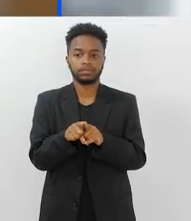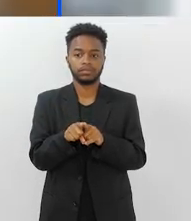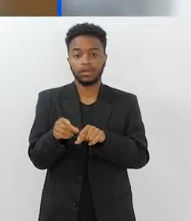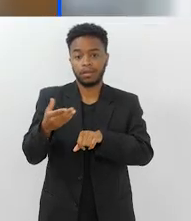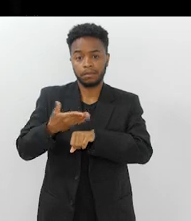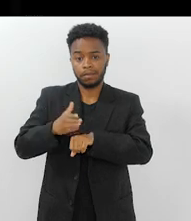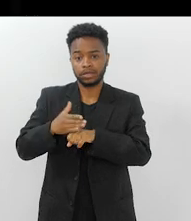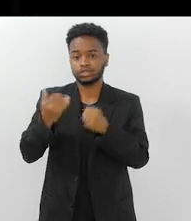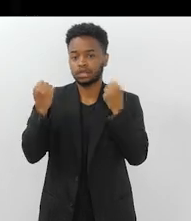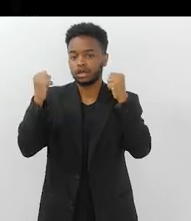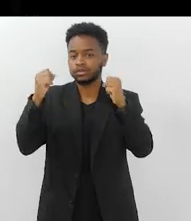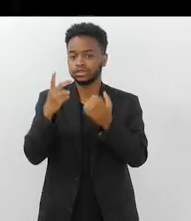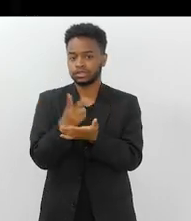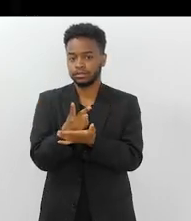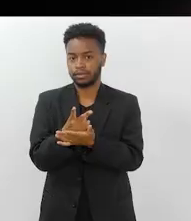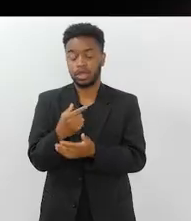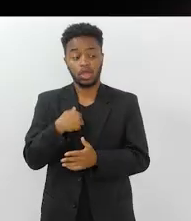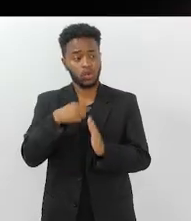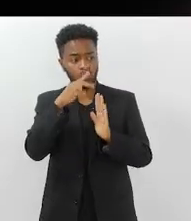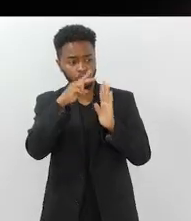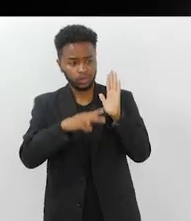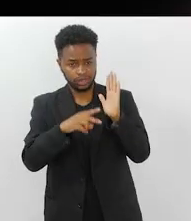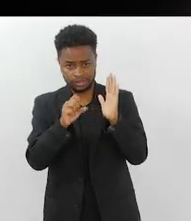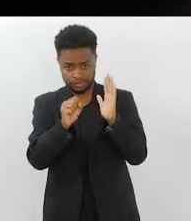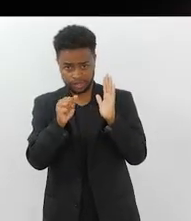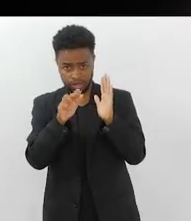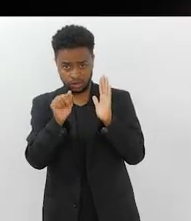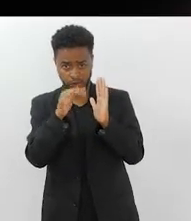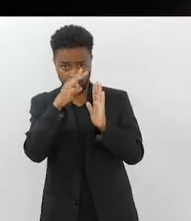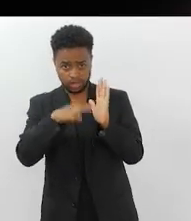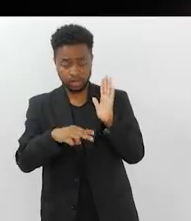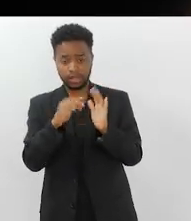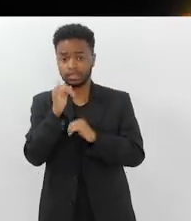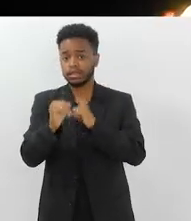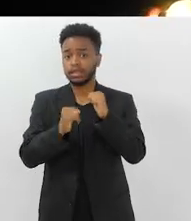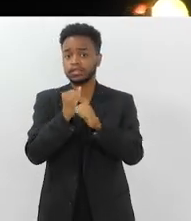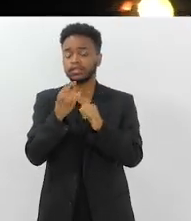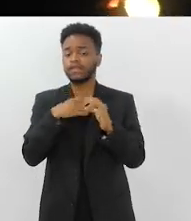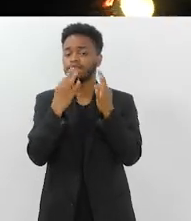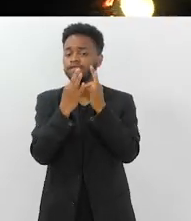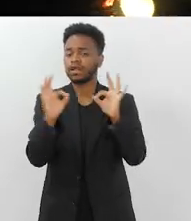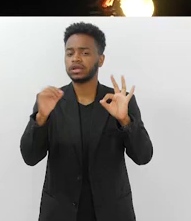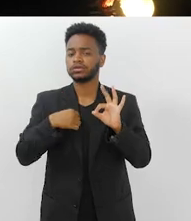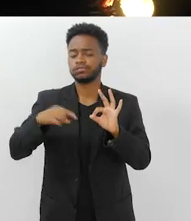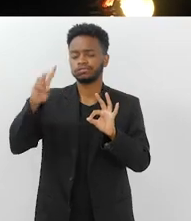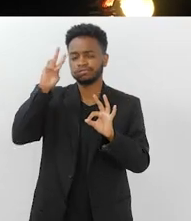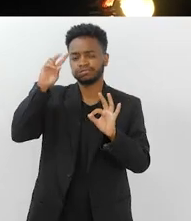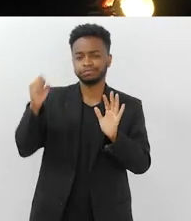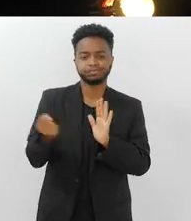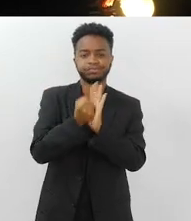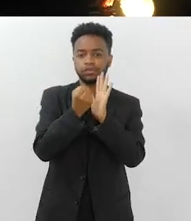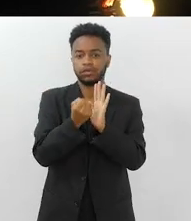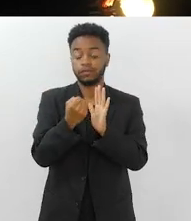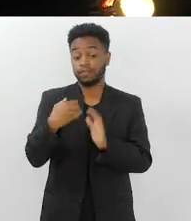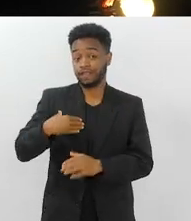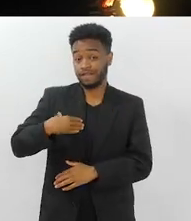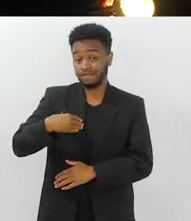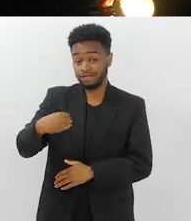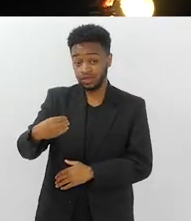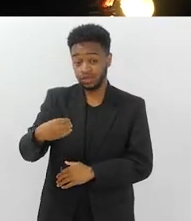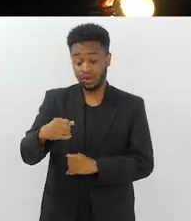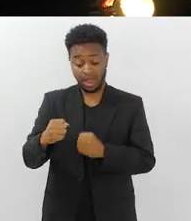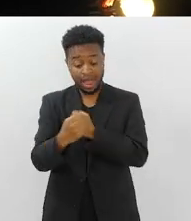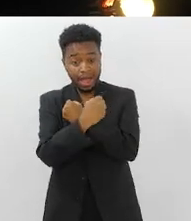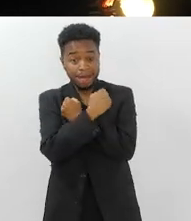praticando atividade física. Sara, eu li outro dia, na internet, uma frasezinha que me marcou muito, filho,